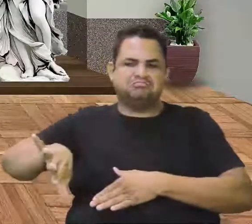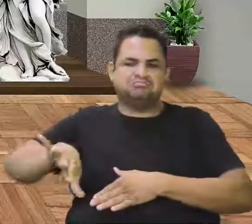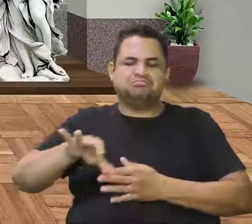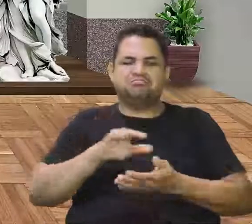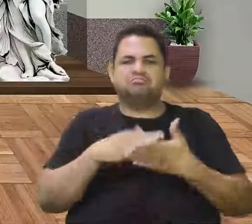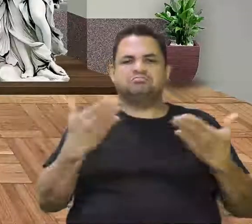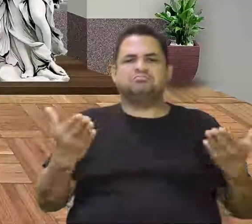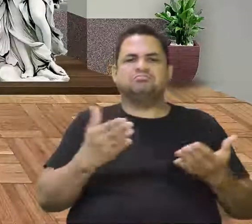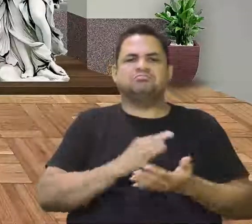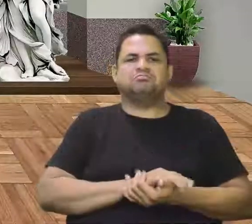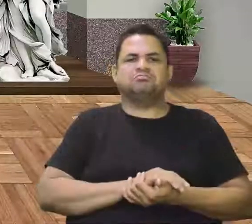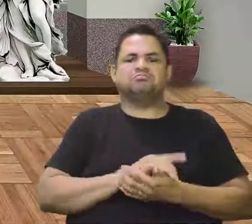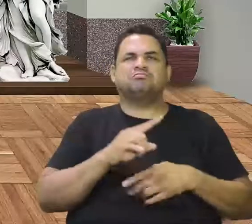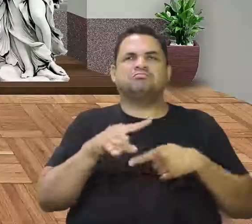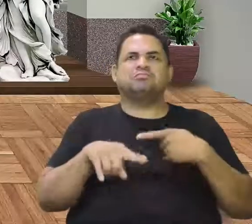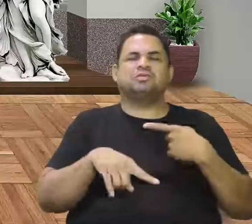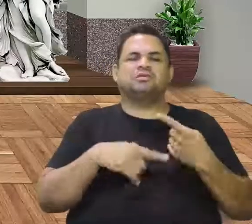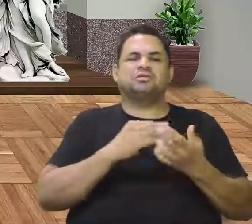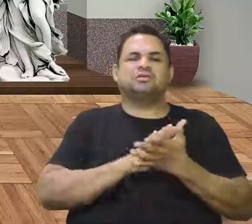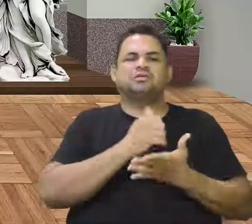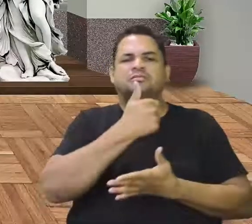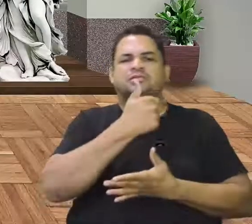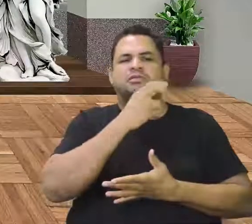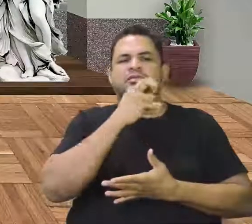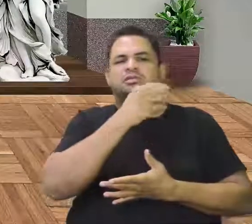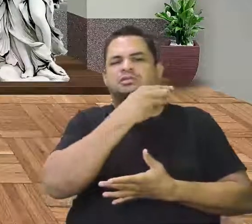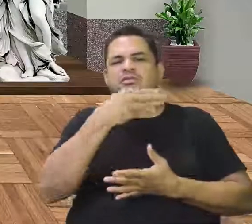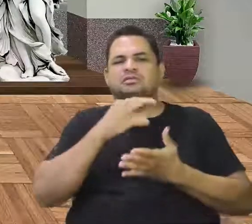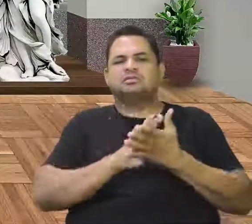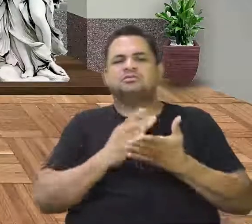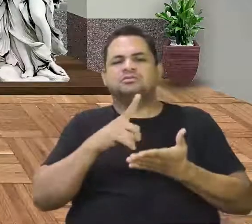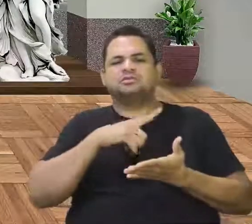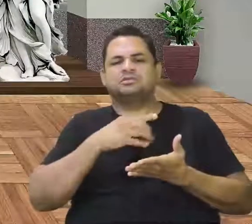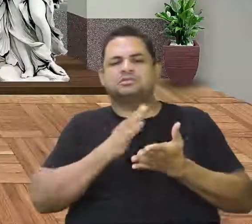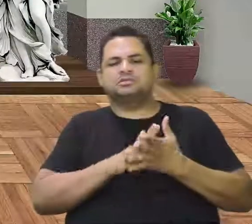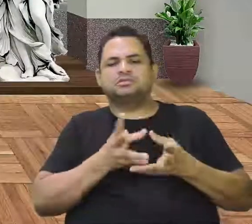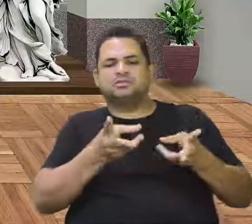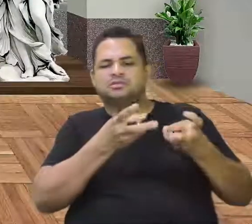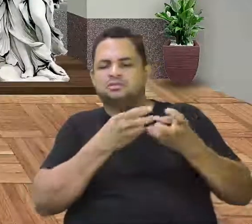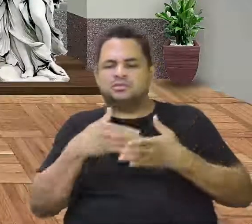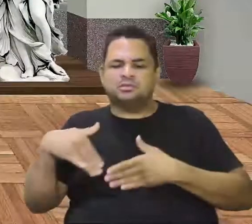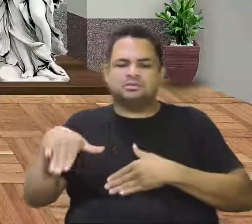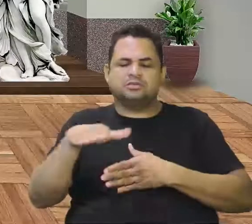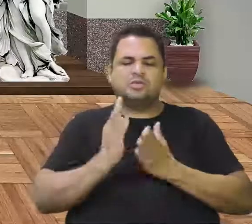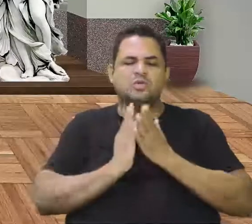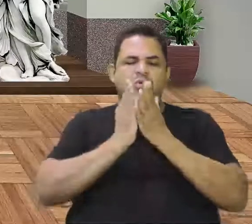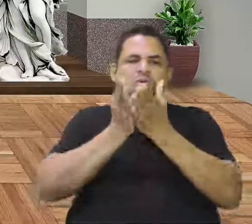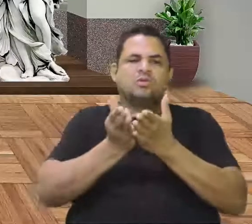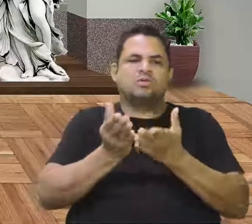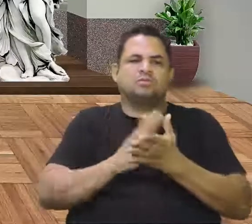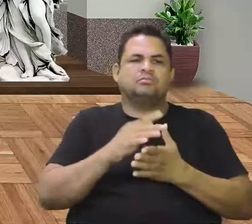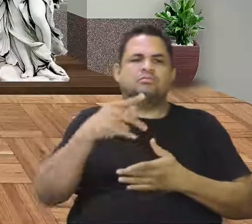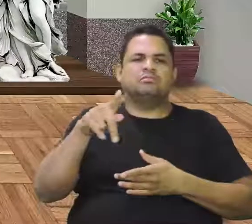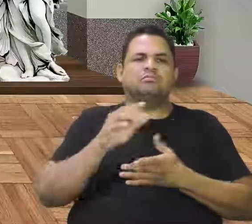Só a partir de 1530 que nós vamos ter expedições exploradoras aqui para ver as riquezas